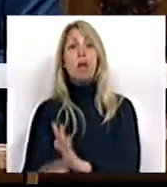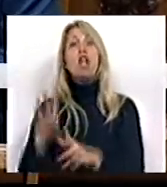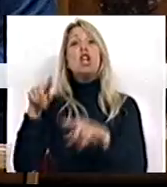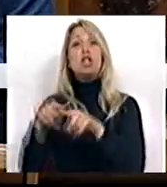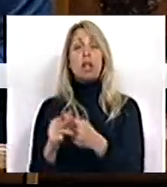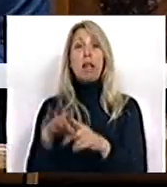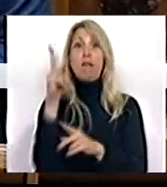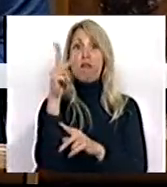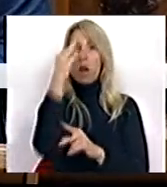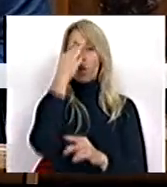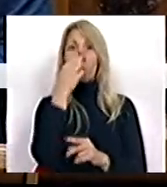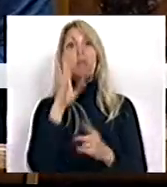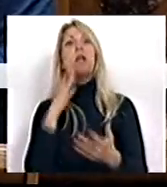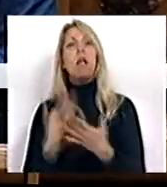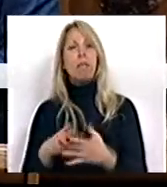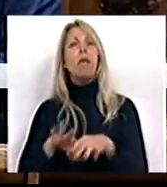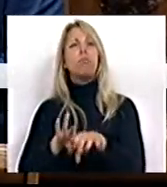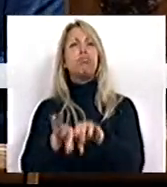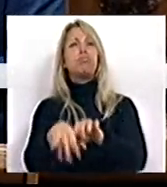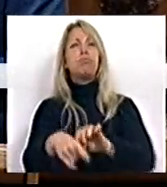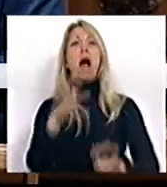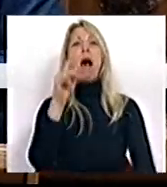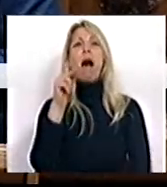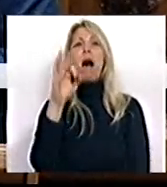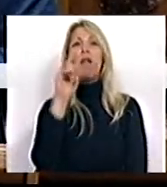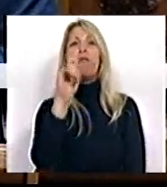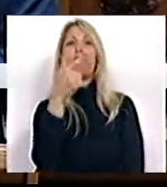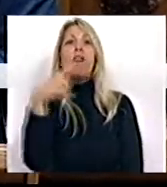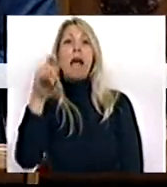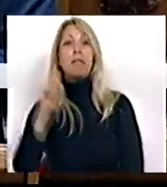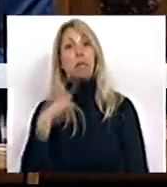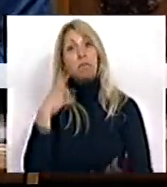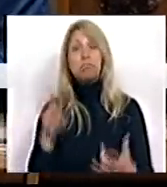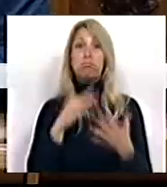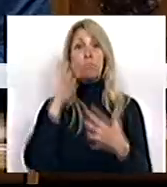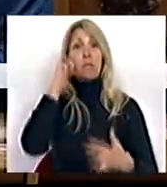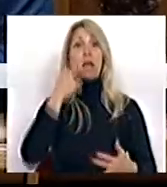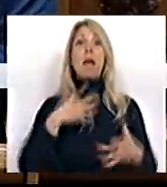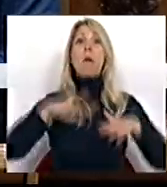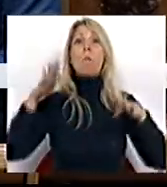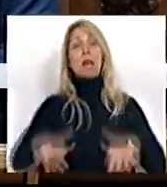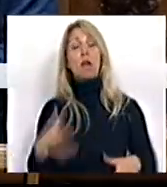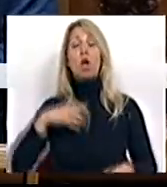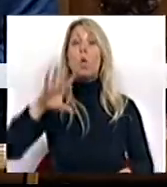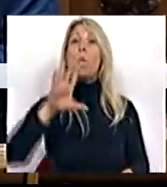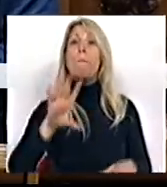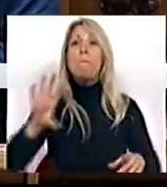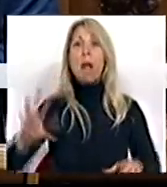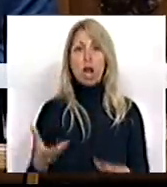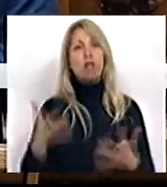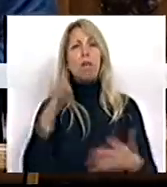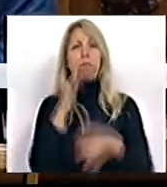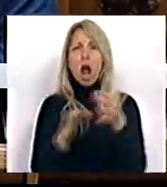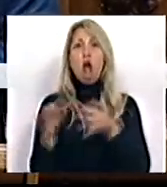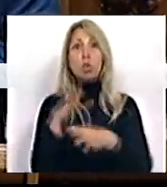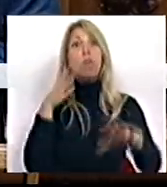do Castelo e vai minando o arsenal do Alfeite, lesando a Marinha e o país. Veja-se a recente adjudicação por ajuste direto